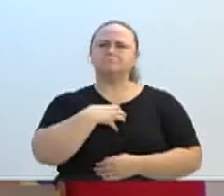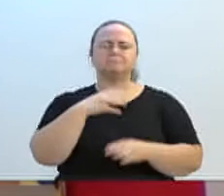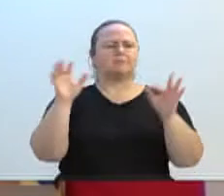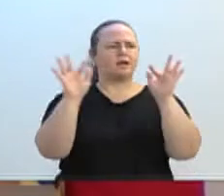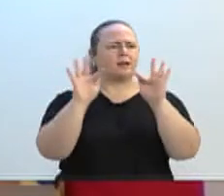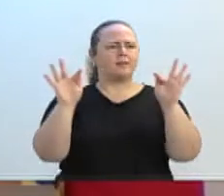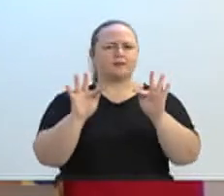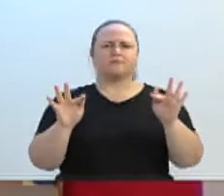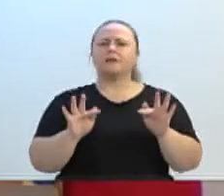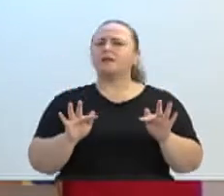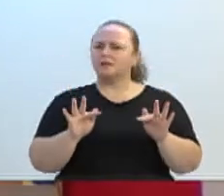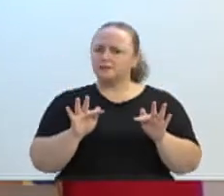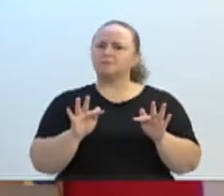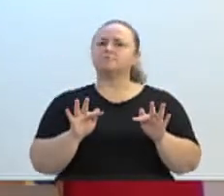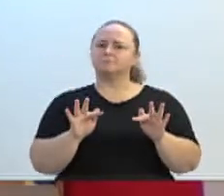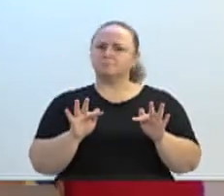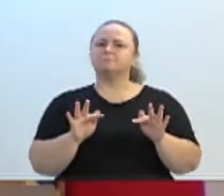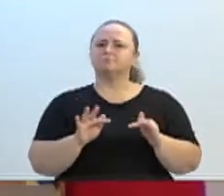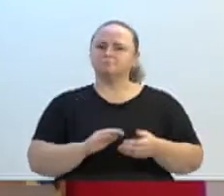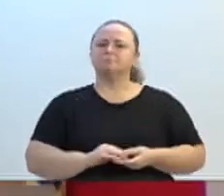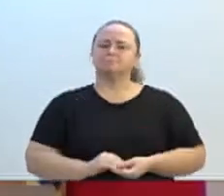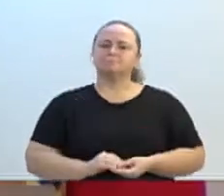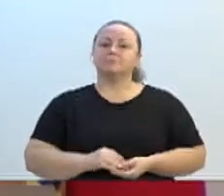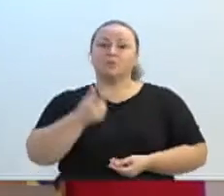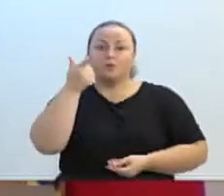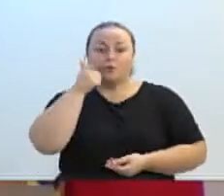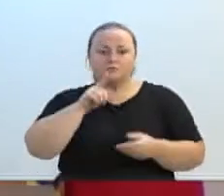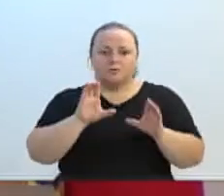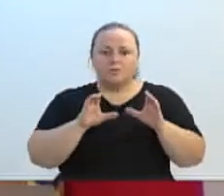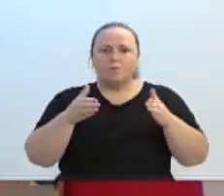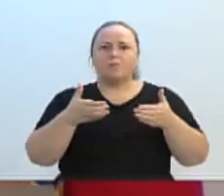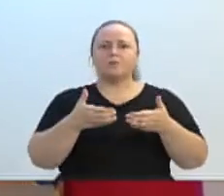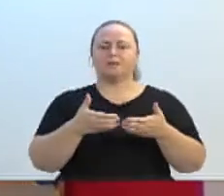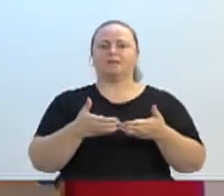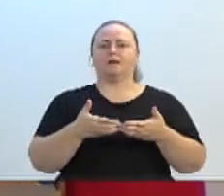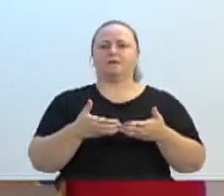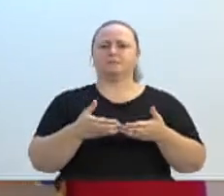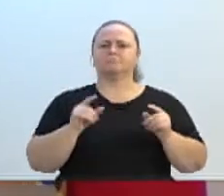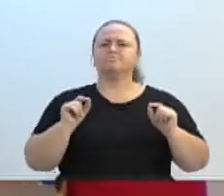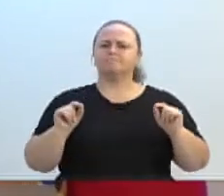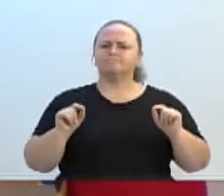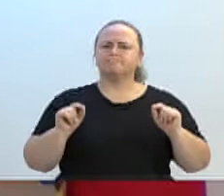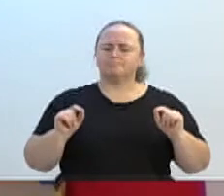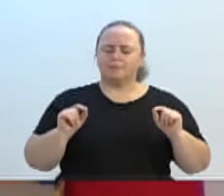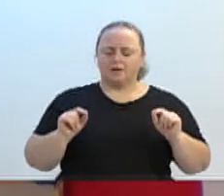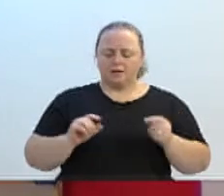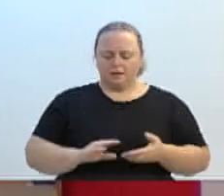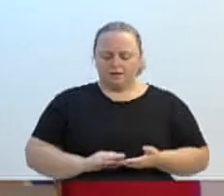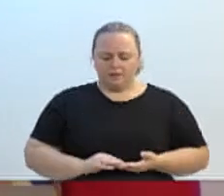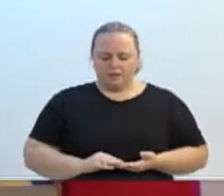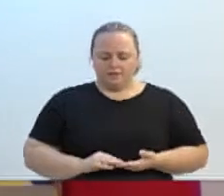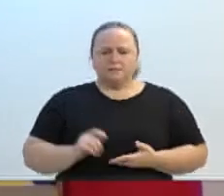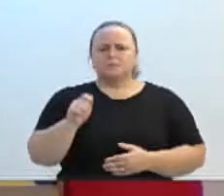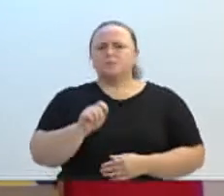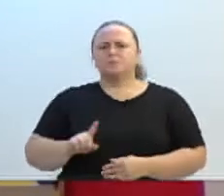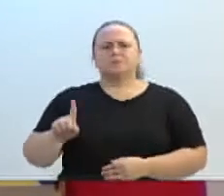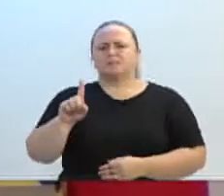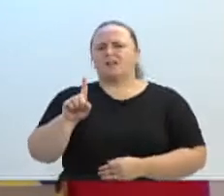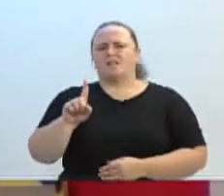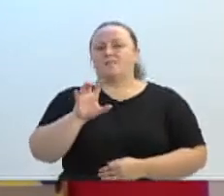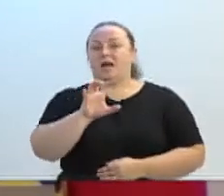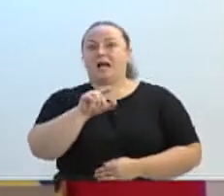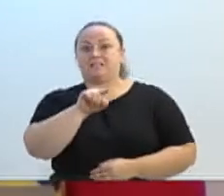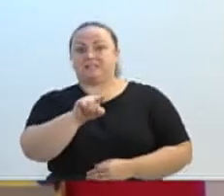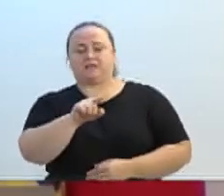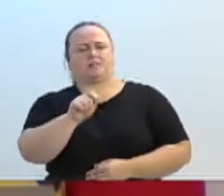uma grande aquisição de nossas comunidades, uma aquisição que não precisava ser dessa maneira, líder do governo,